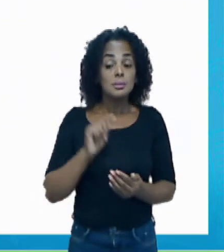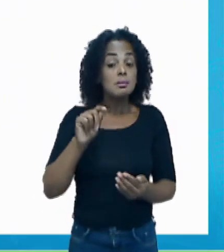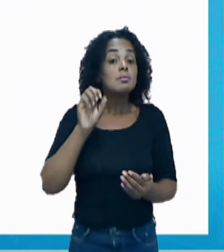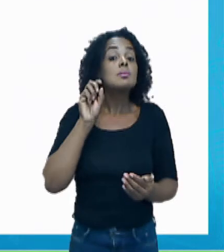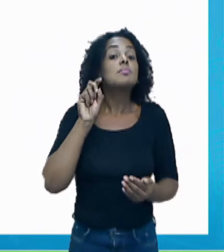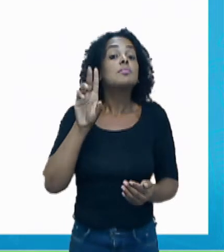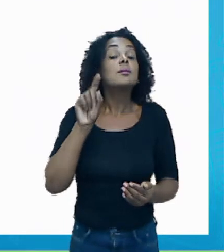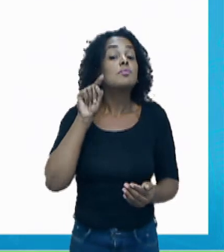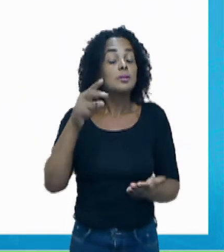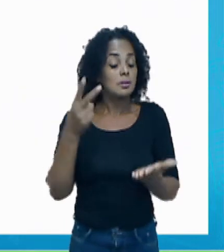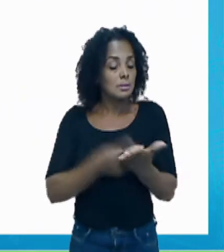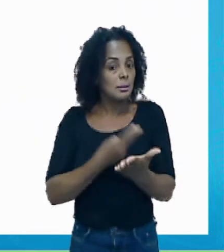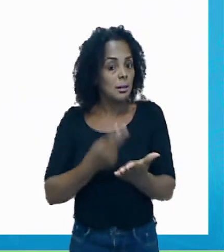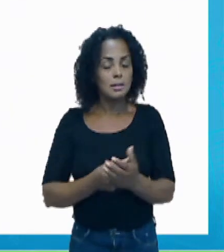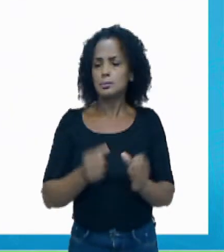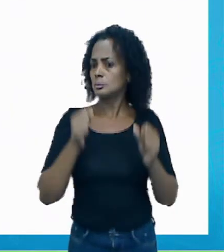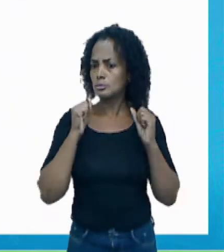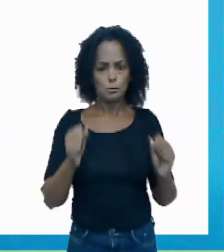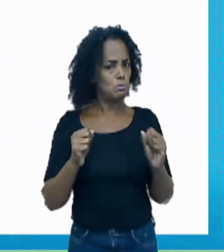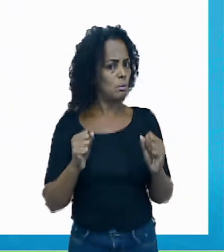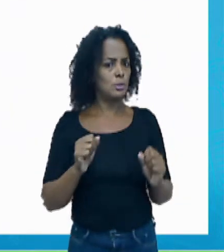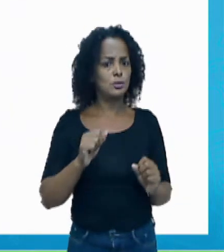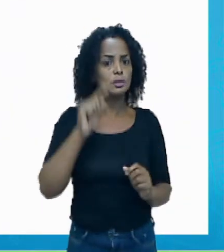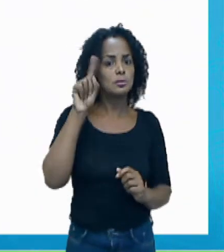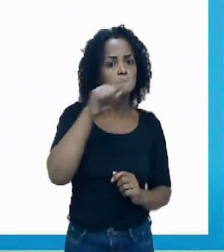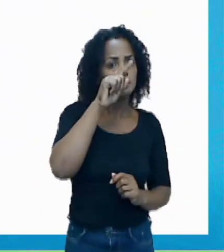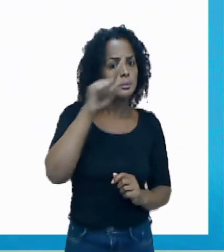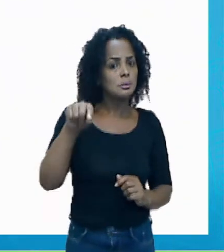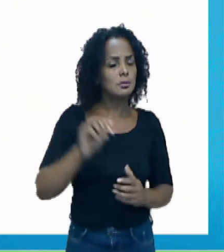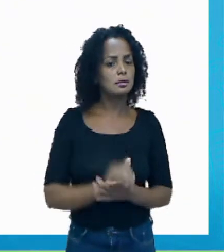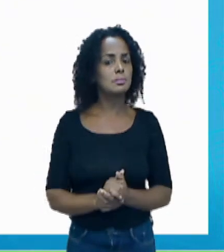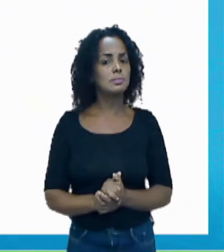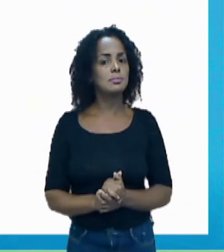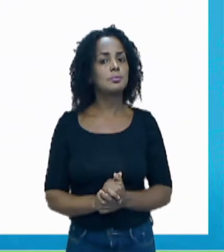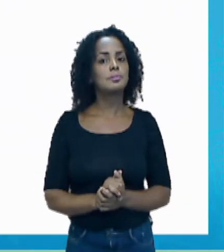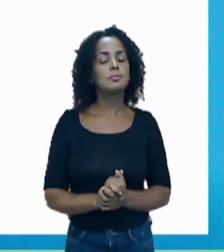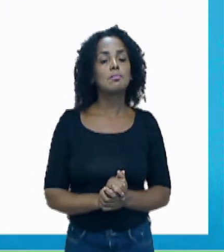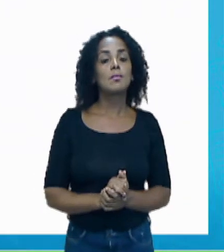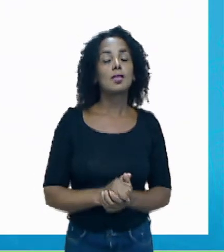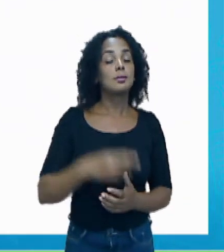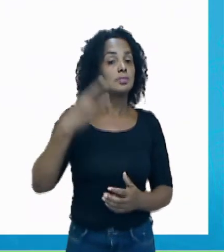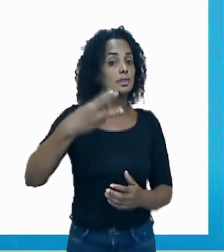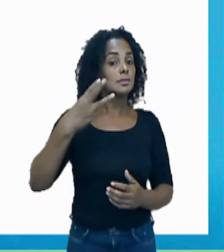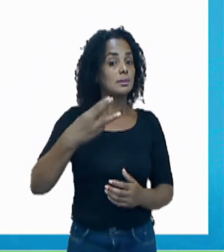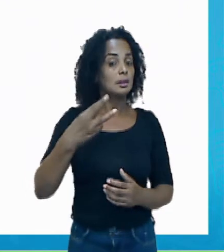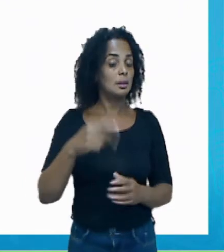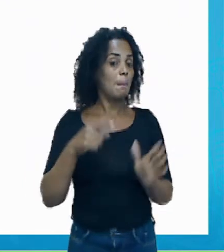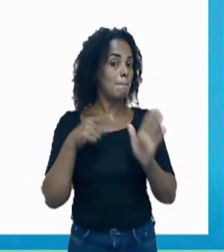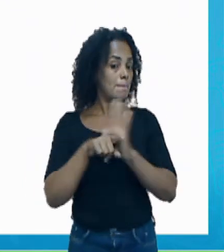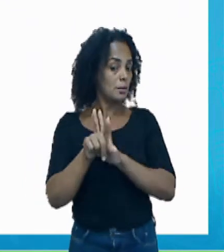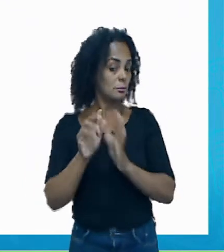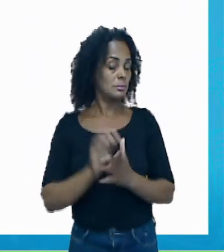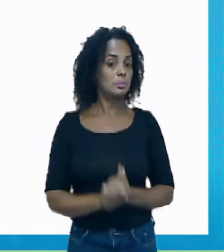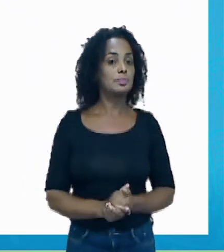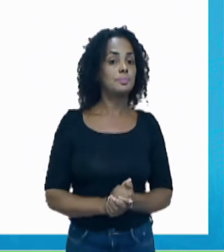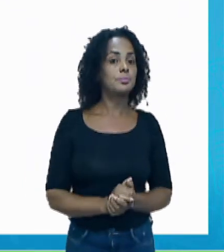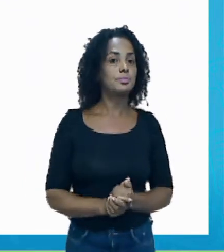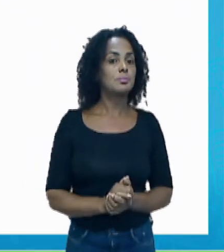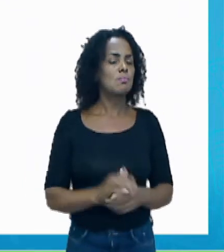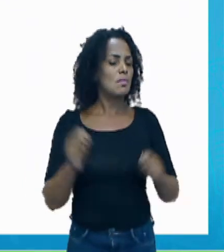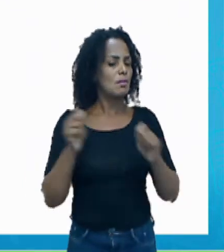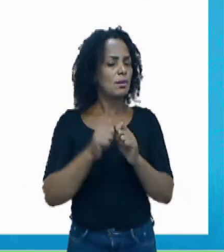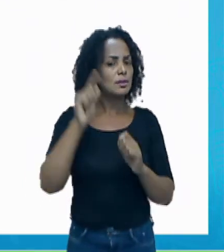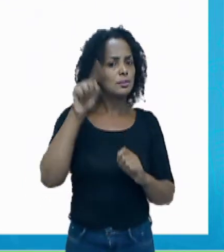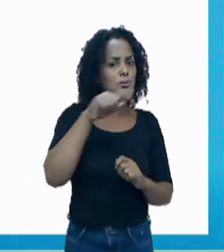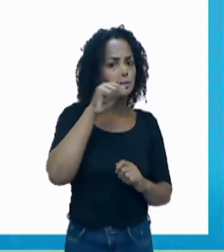coloque cruzinha. Combinado? Ou conte no seu dedinho. Vamos para a nossa terceira questão. Faça